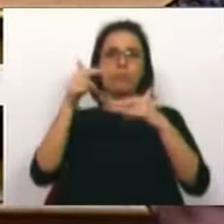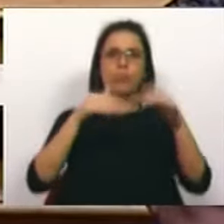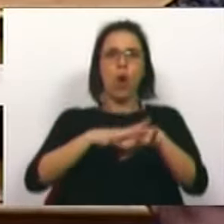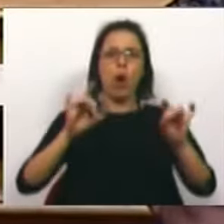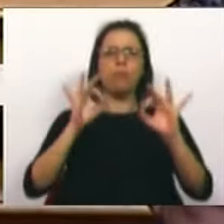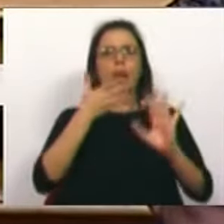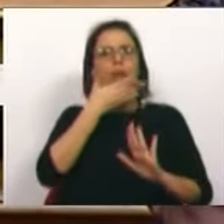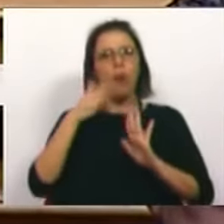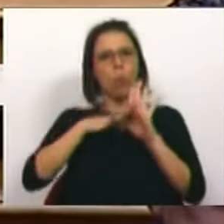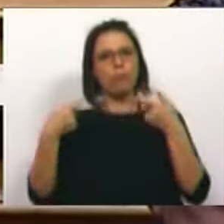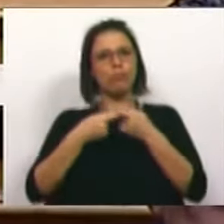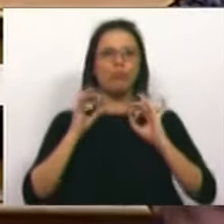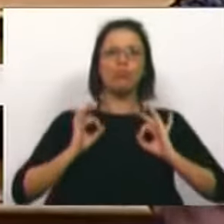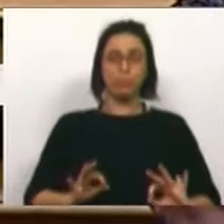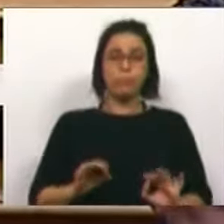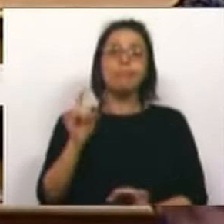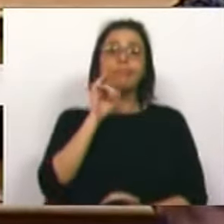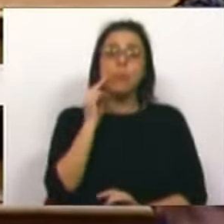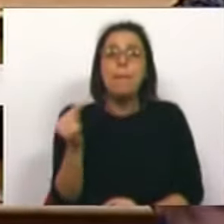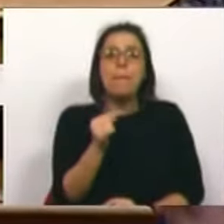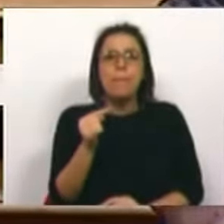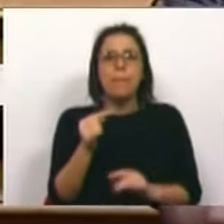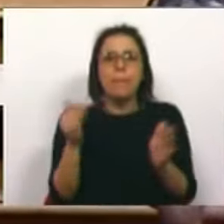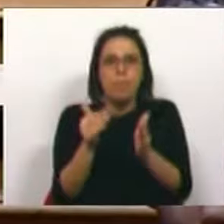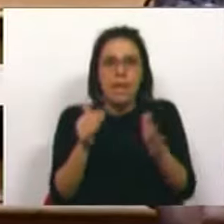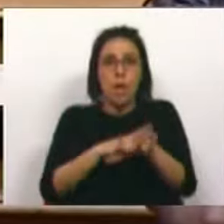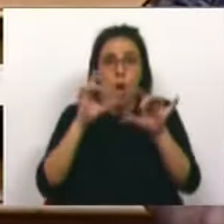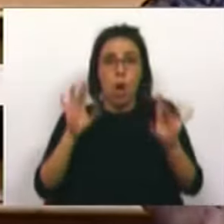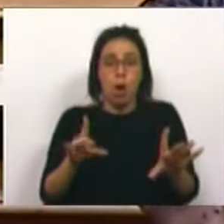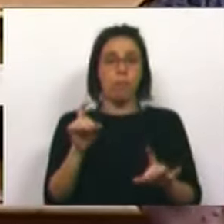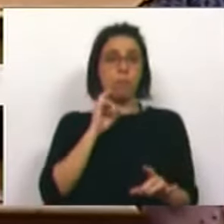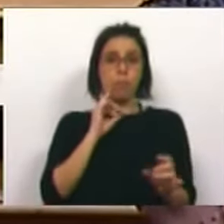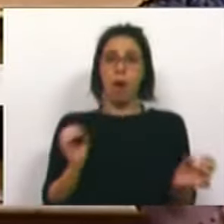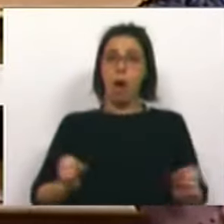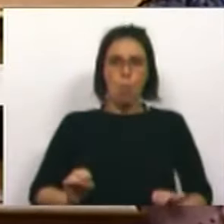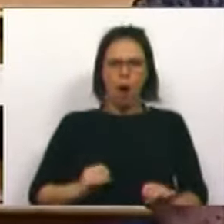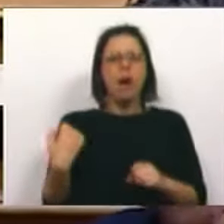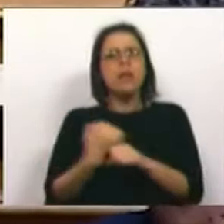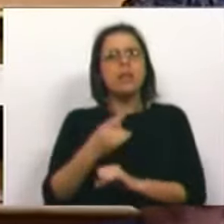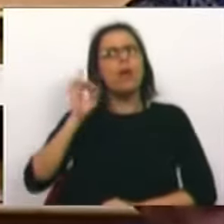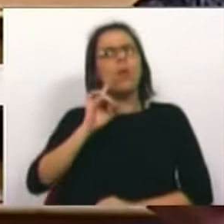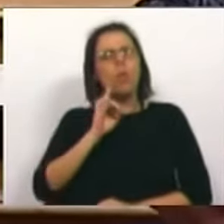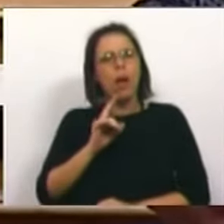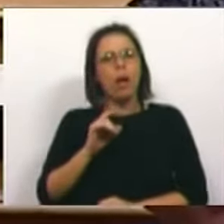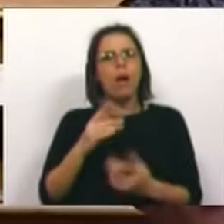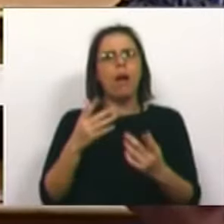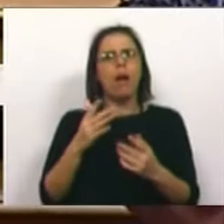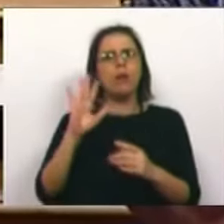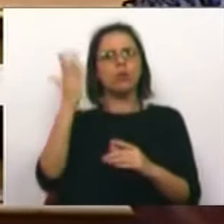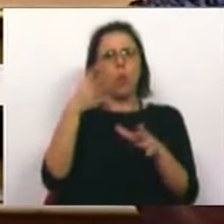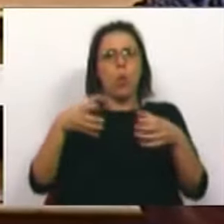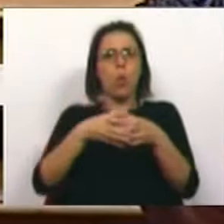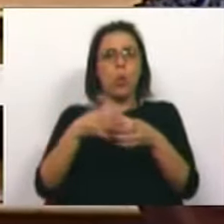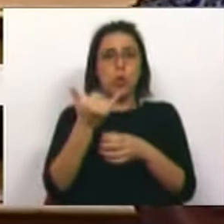em condições adequadas. Garantir um mini-hospital, não salvaguardando serviços de qualidade ao segundo maior